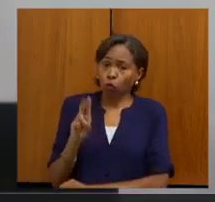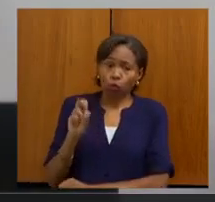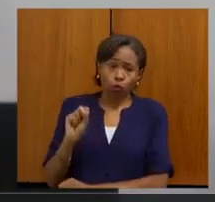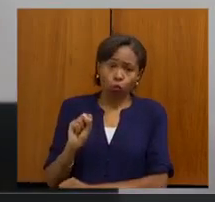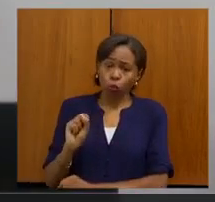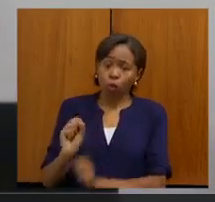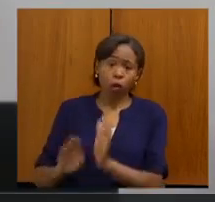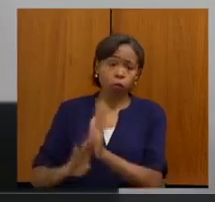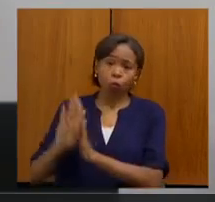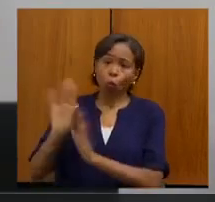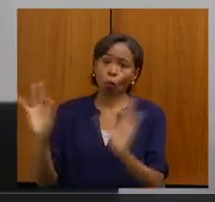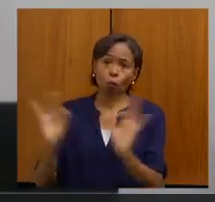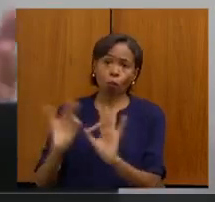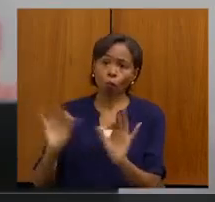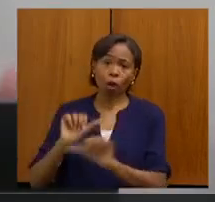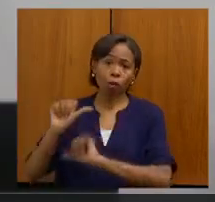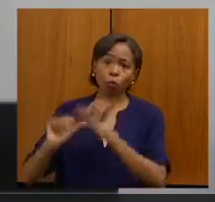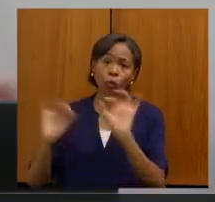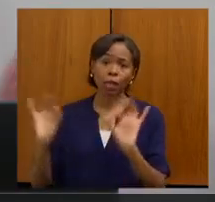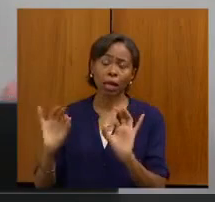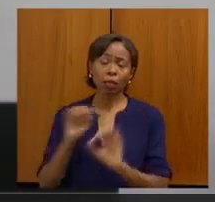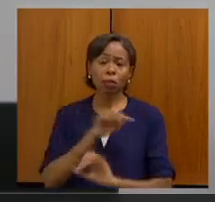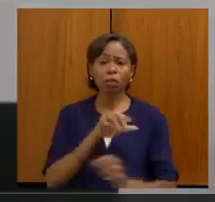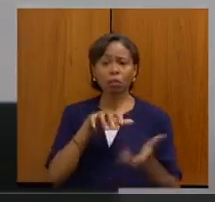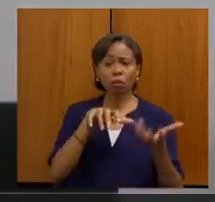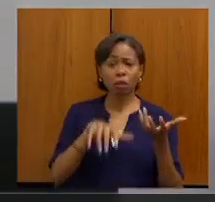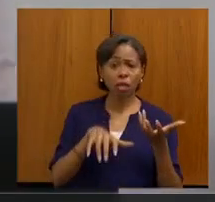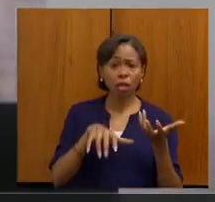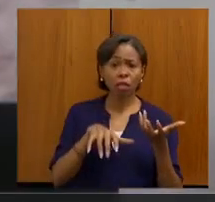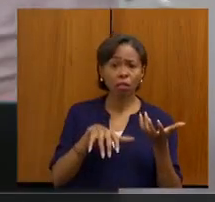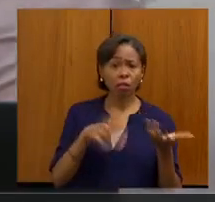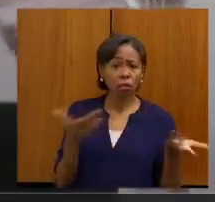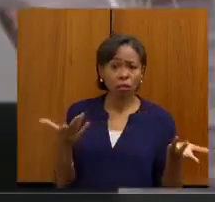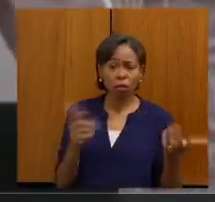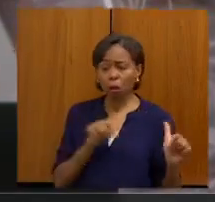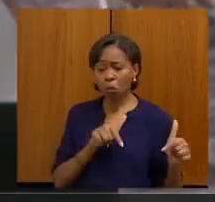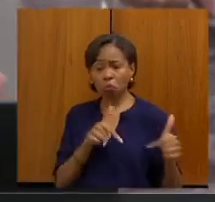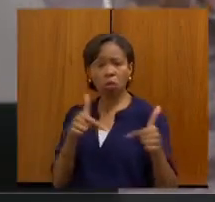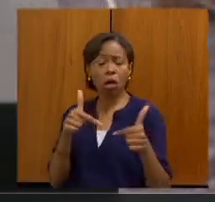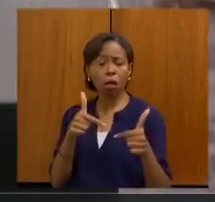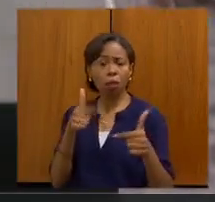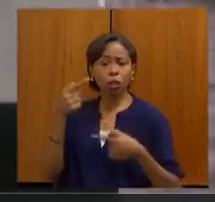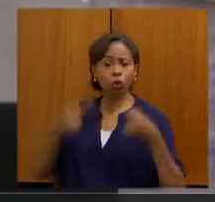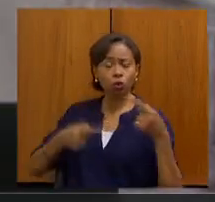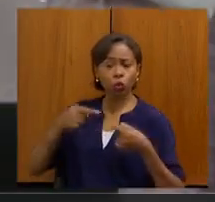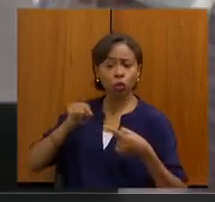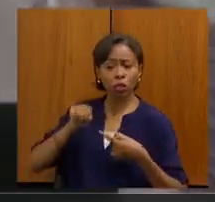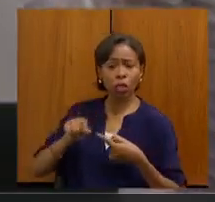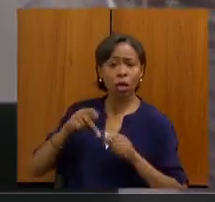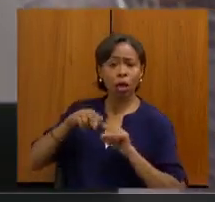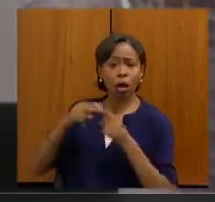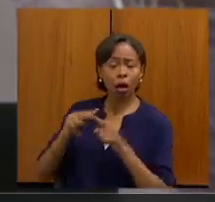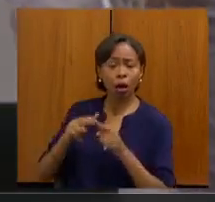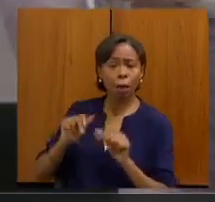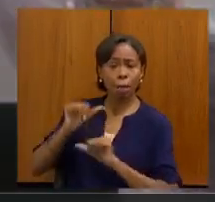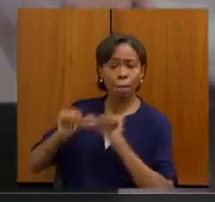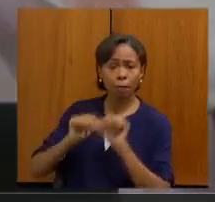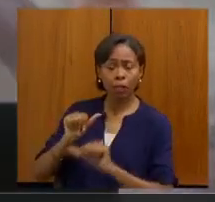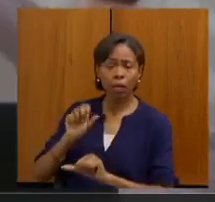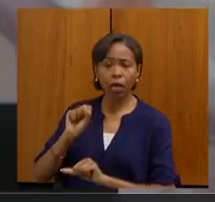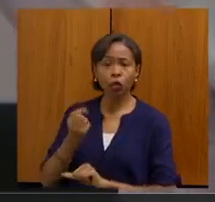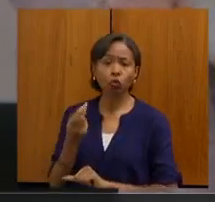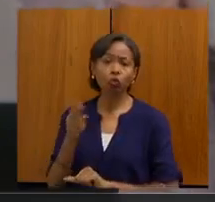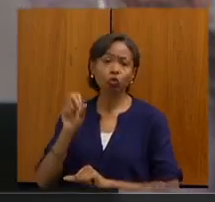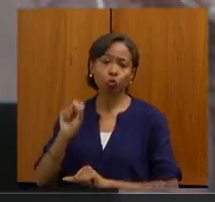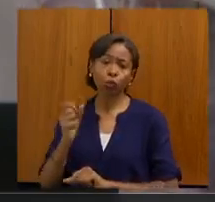Congresso e nenhum Senado parar semanas ou dias para discutir o reajuste da tabela do SUS. Então, um assunto de